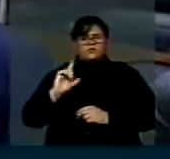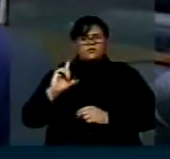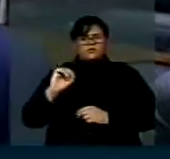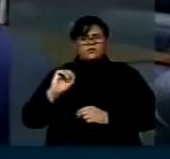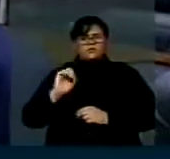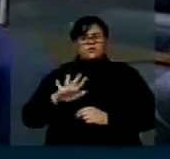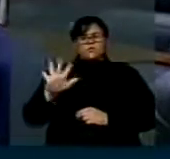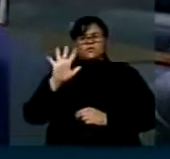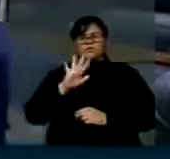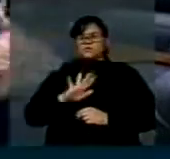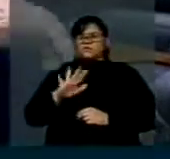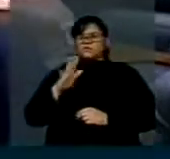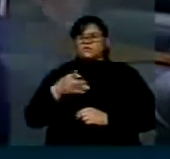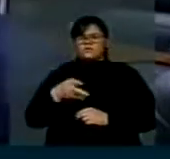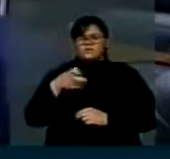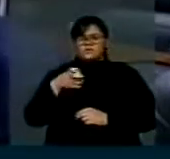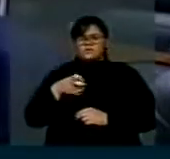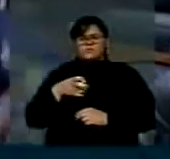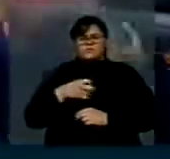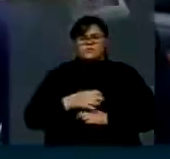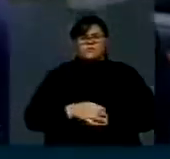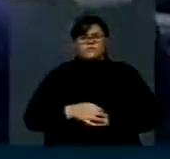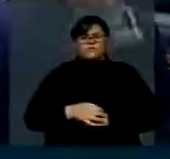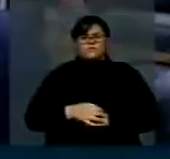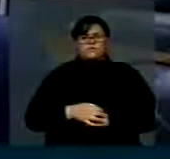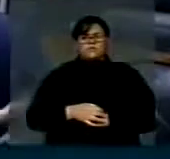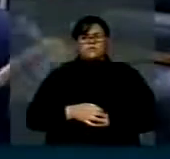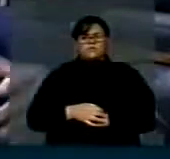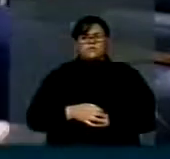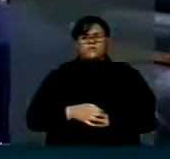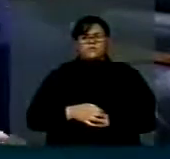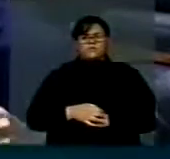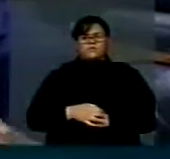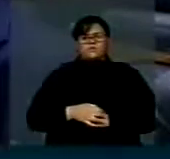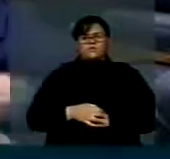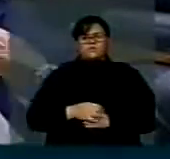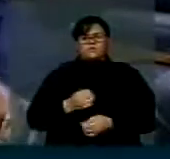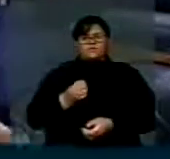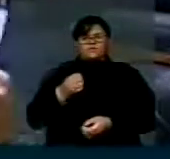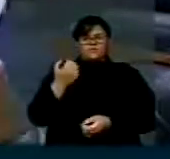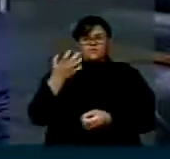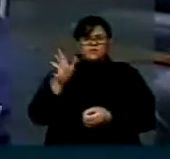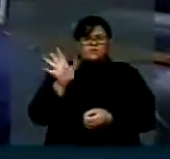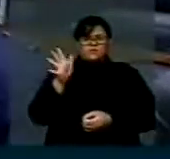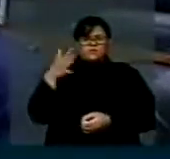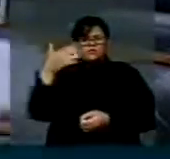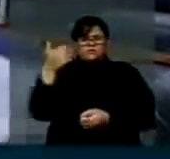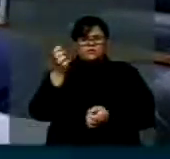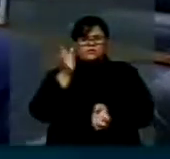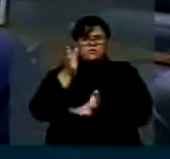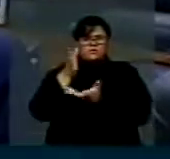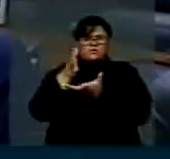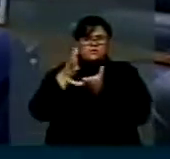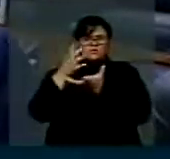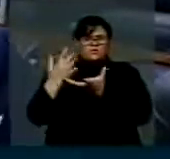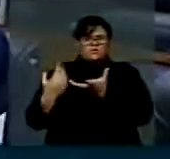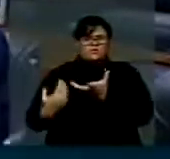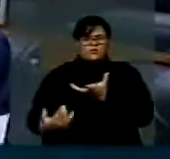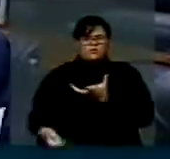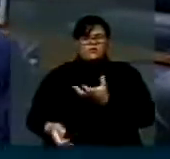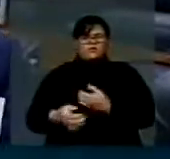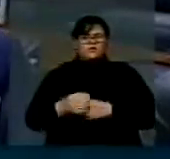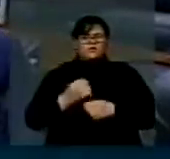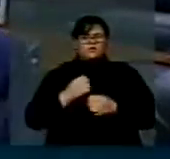nota vez por outra, queimando bandeira, enfim, fazendo letras esquisitas para o hino